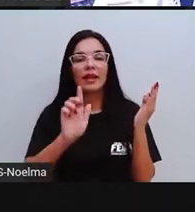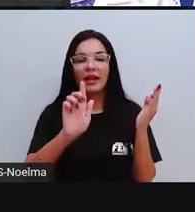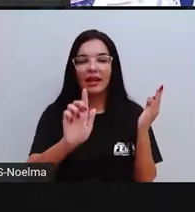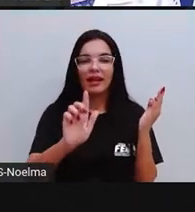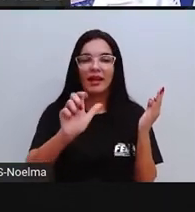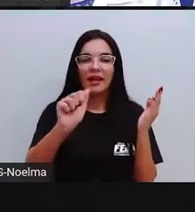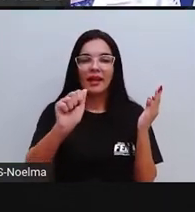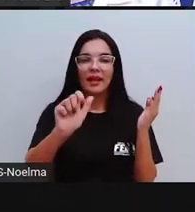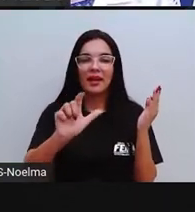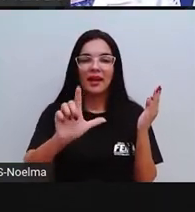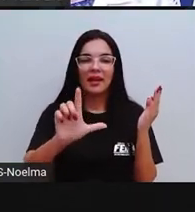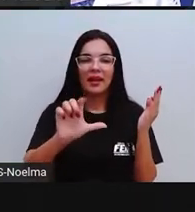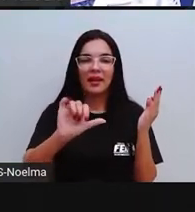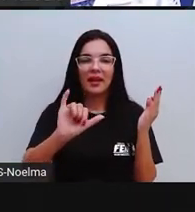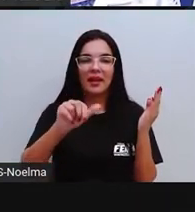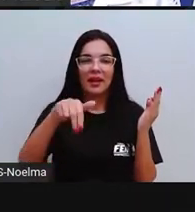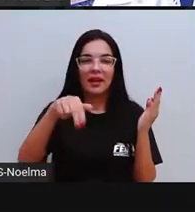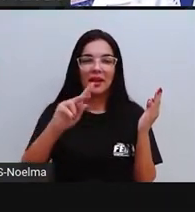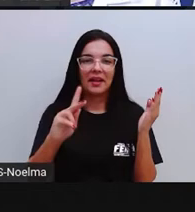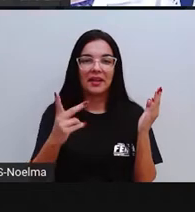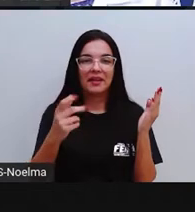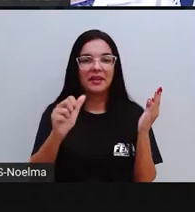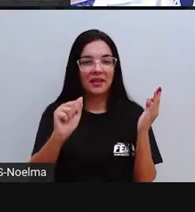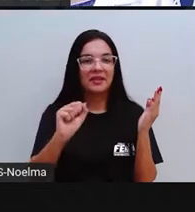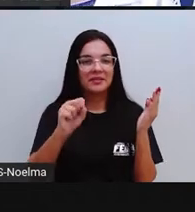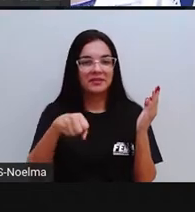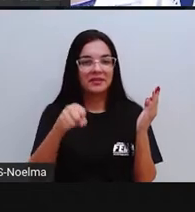Uma galinha. E essa daqui?